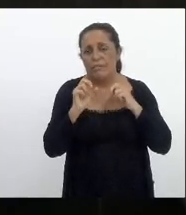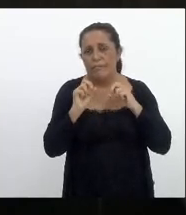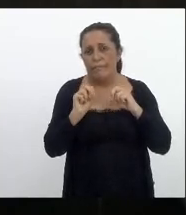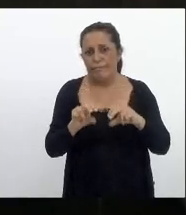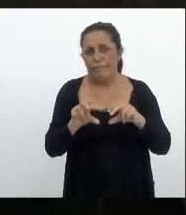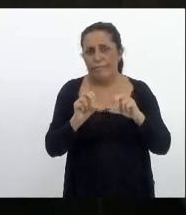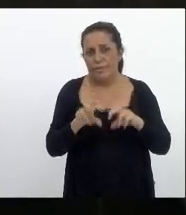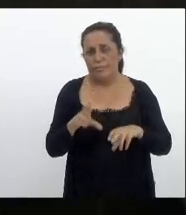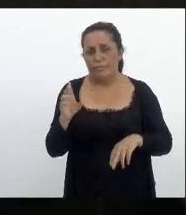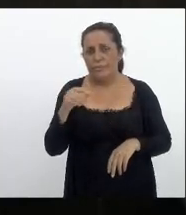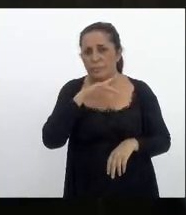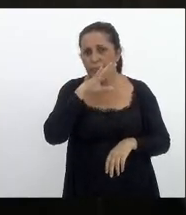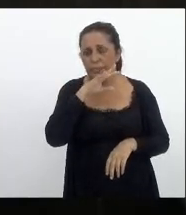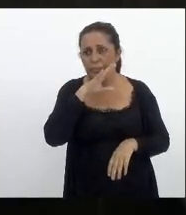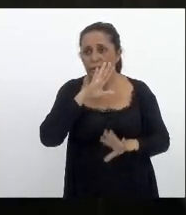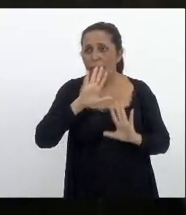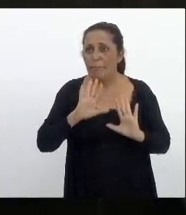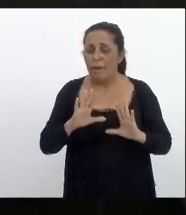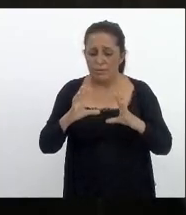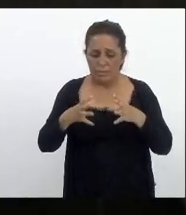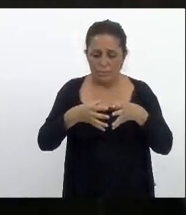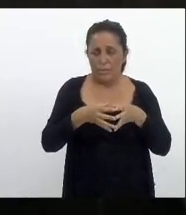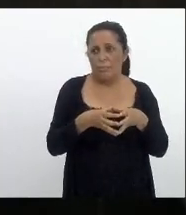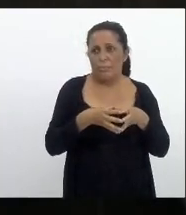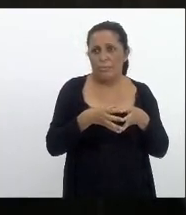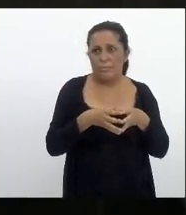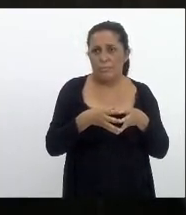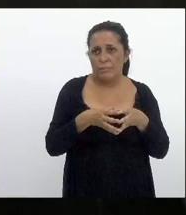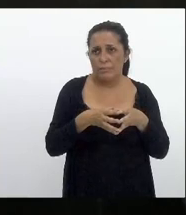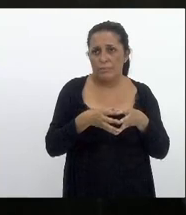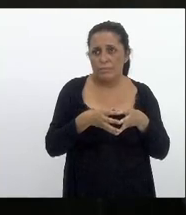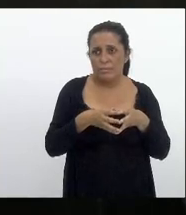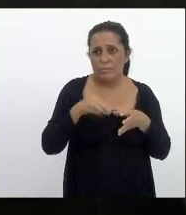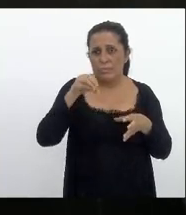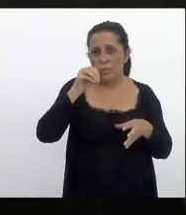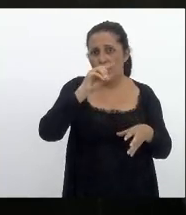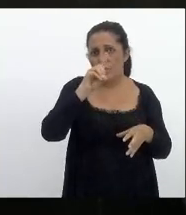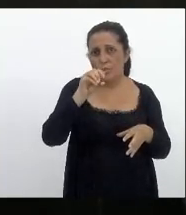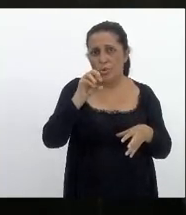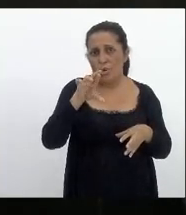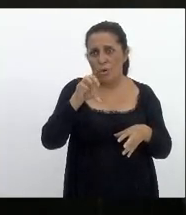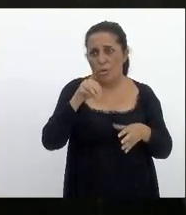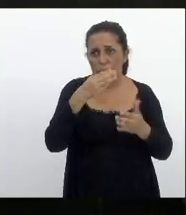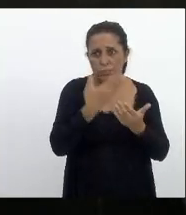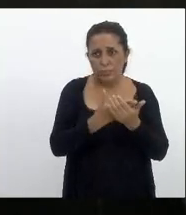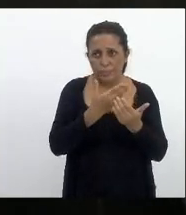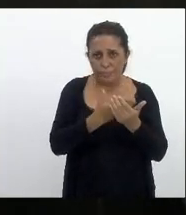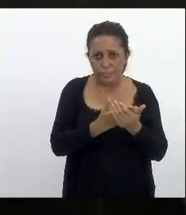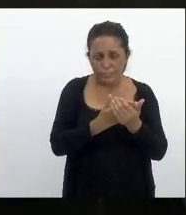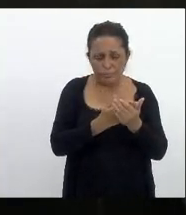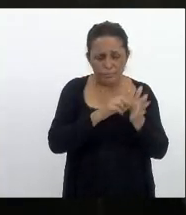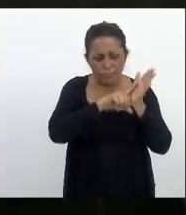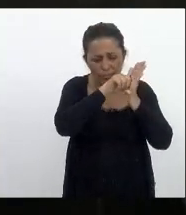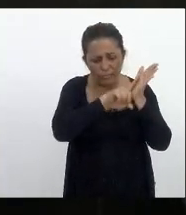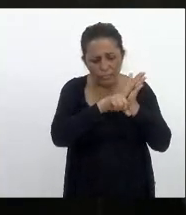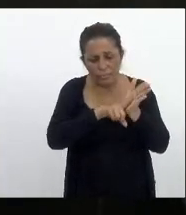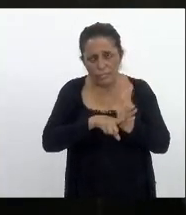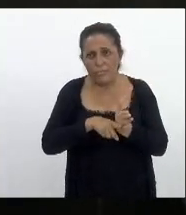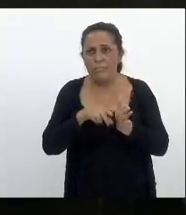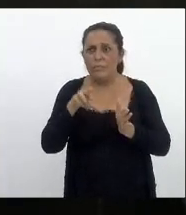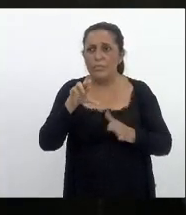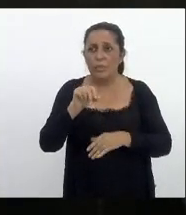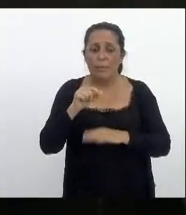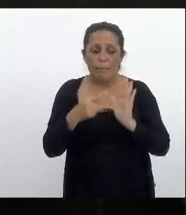mas a equipe do Mauro Osório por exemplo nos seus estudos sistemáticos que fazem sobre o Rio de Janeiro mostrou que em